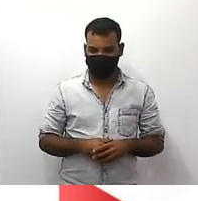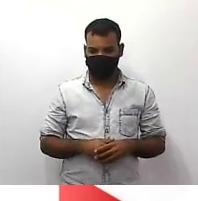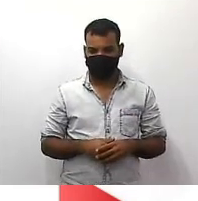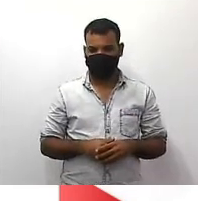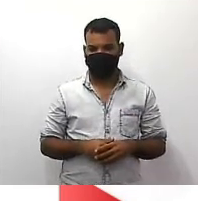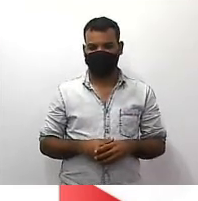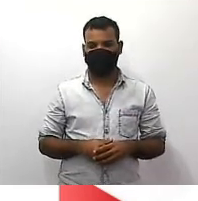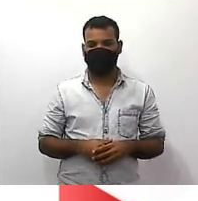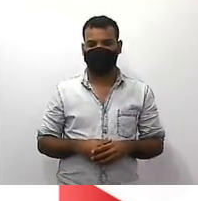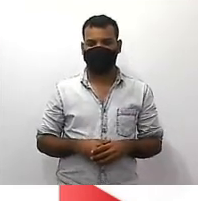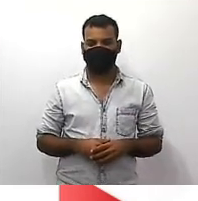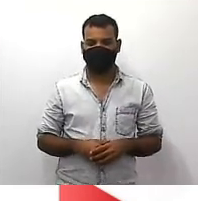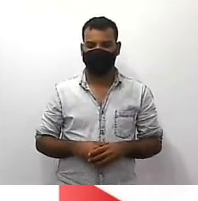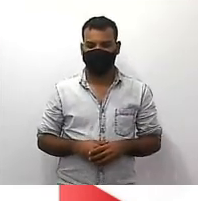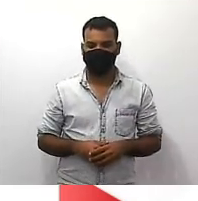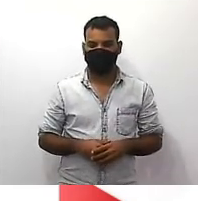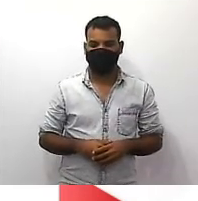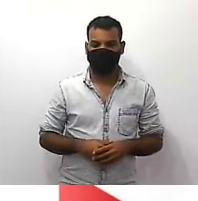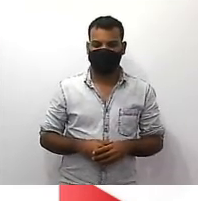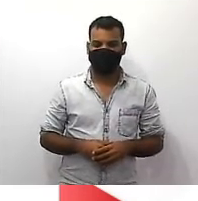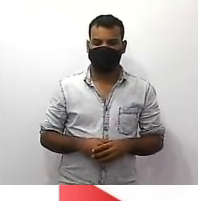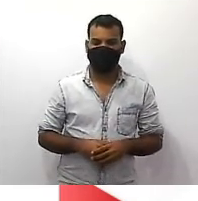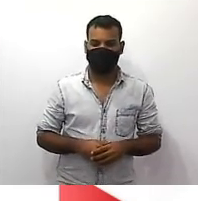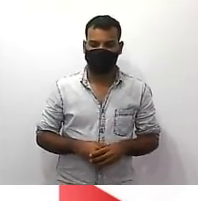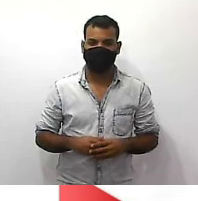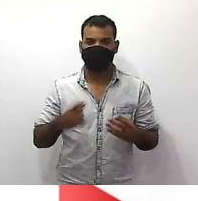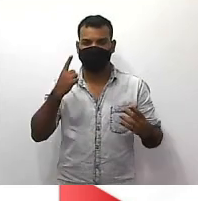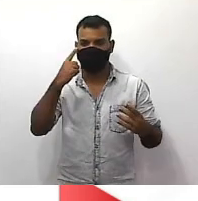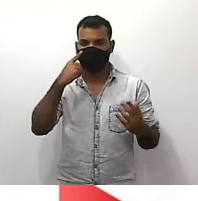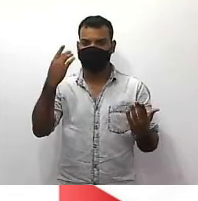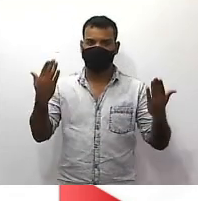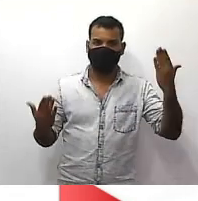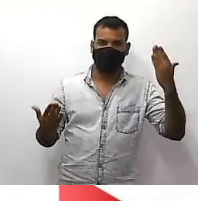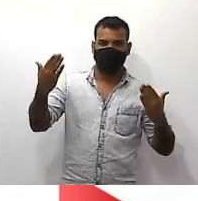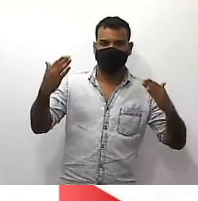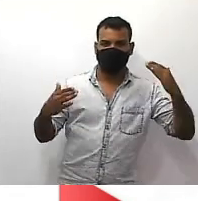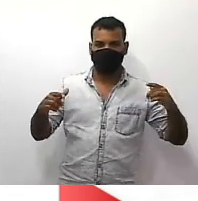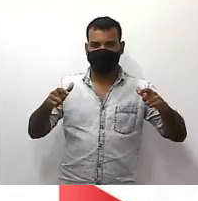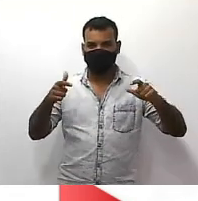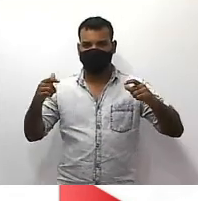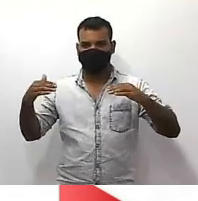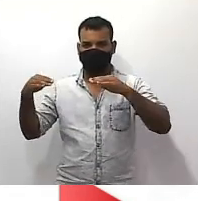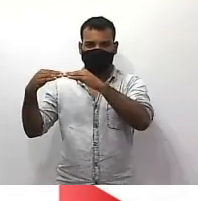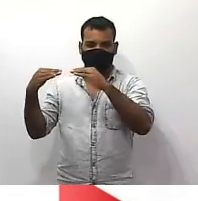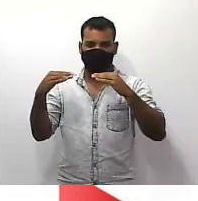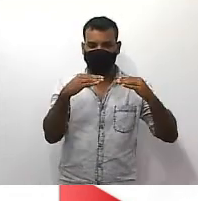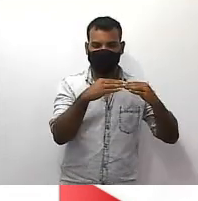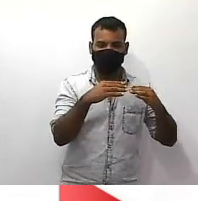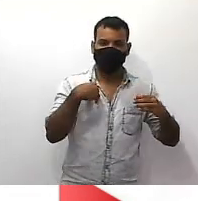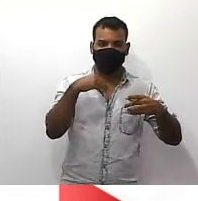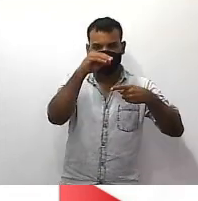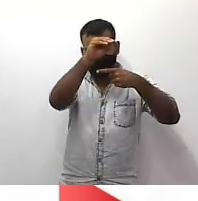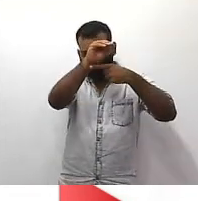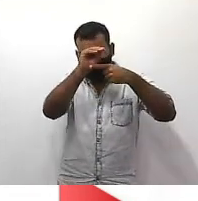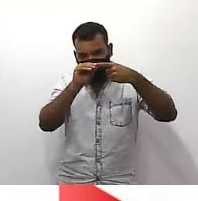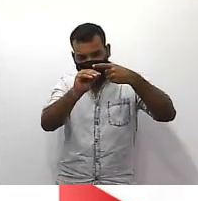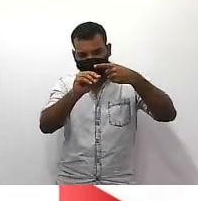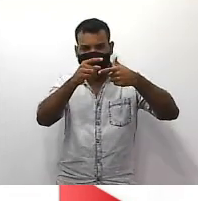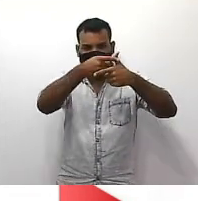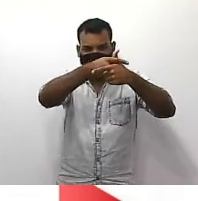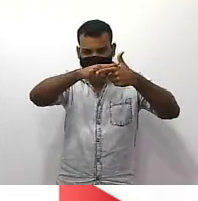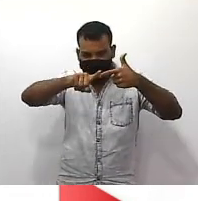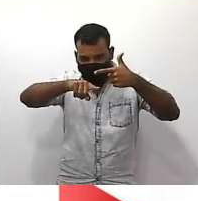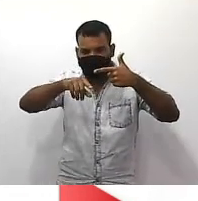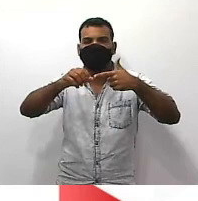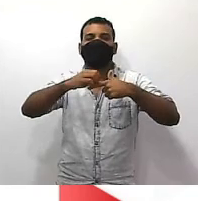para vocês isso é uma medida proporcional ou seja eu vou criar frações razões entre